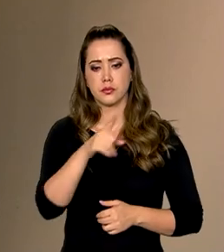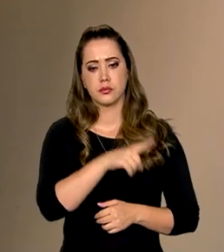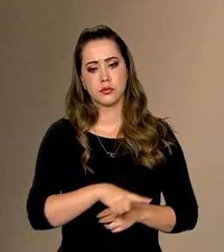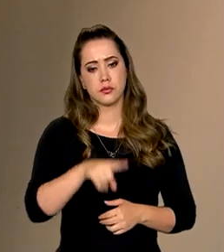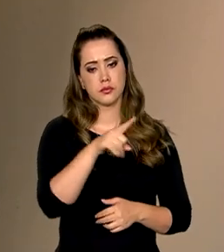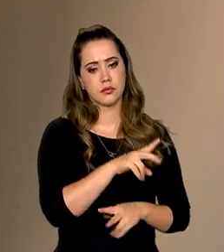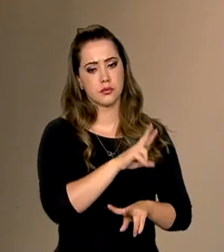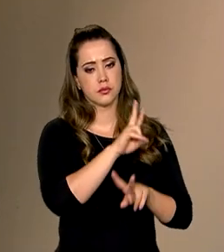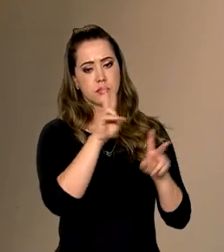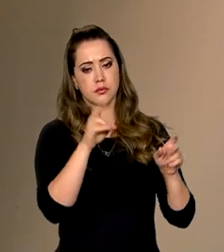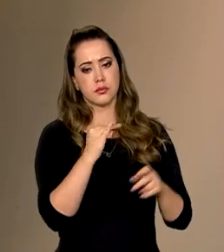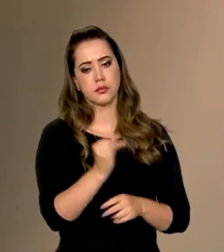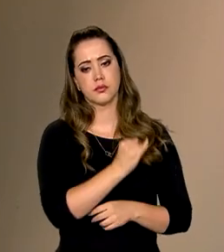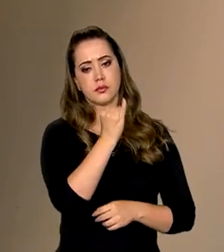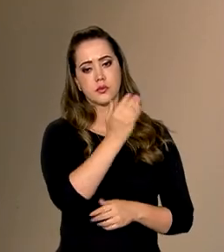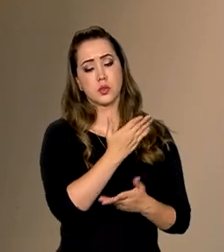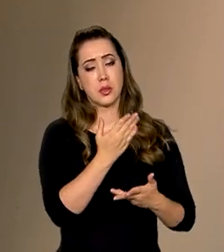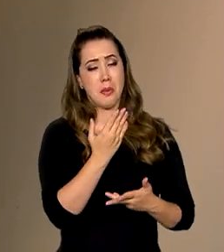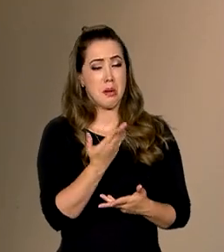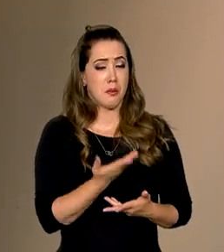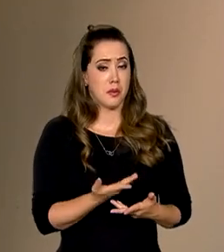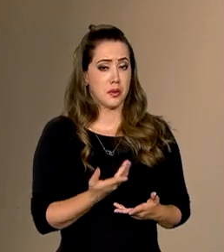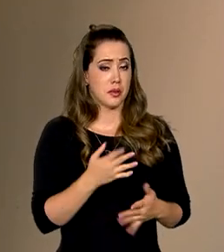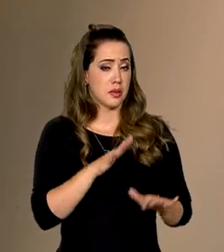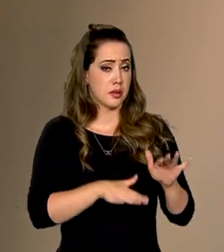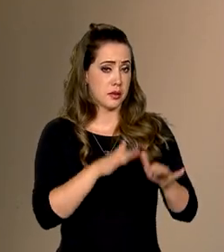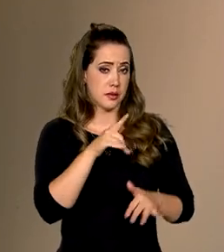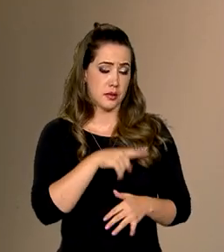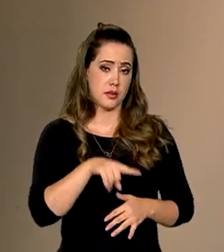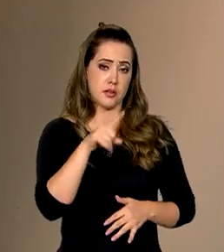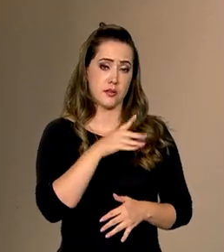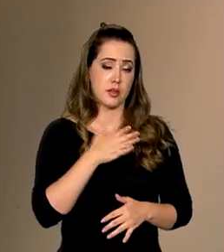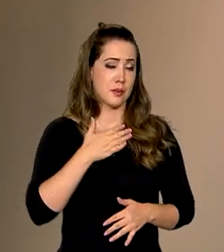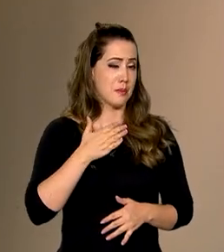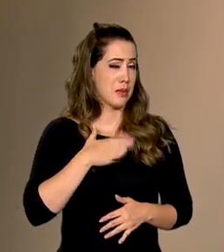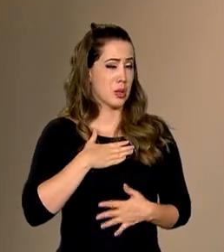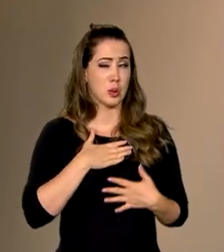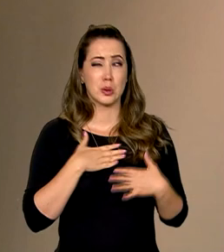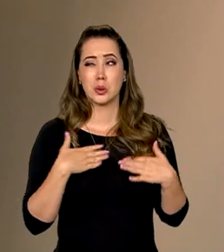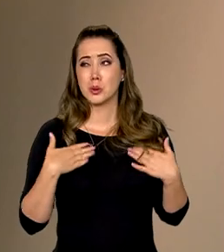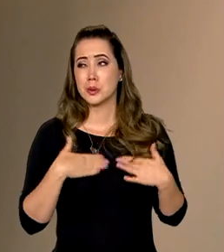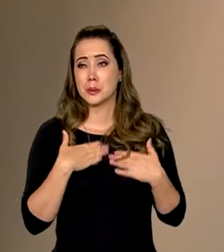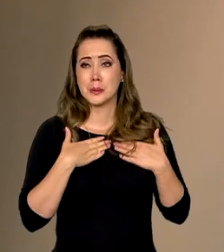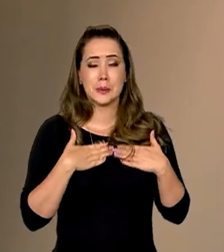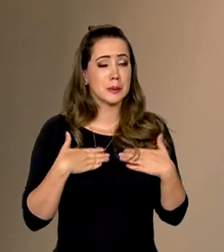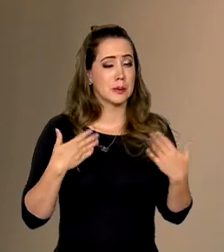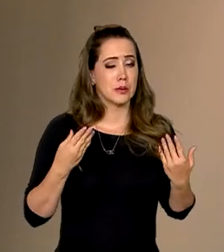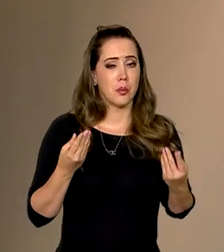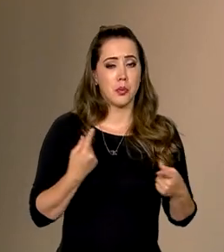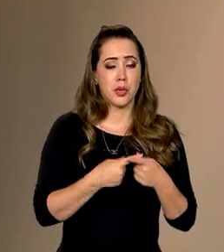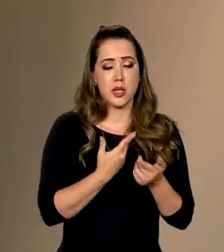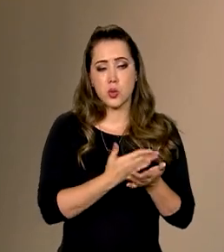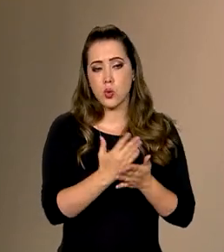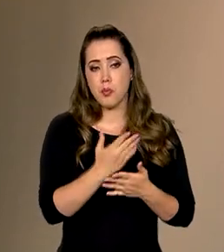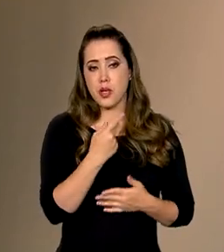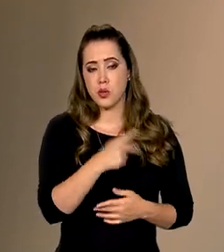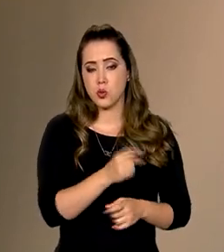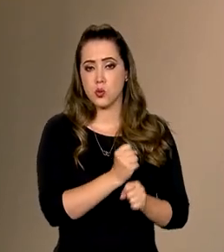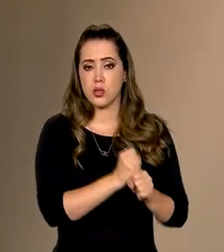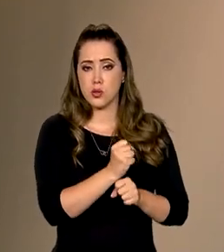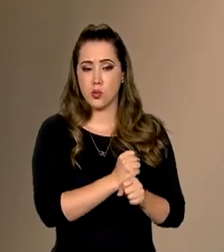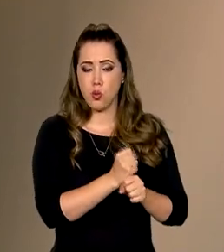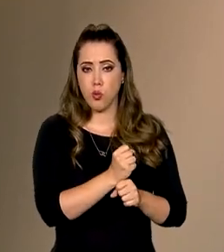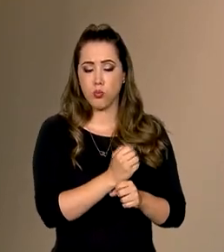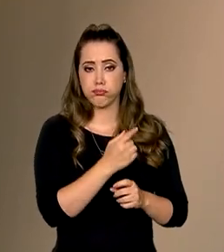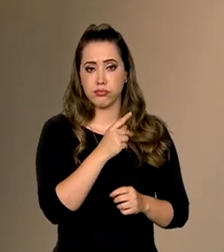questão de grande importância. Talvez essa fosse a minha maior angústia, porque nesse período inicial do governo, foi a